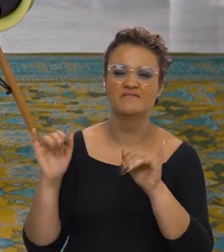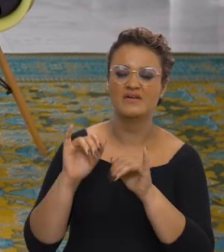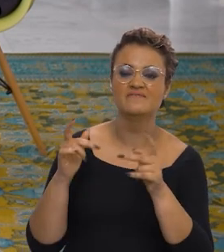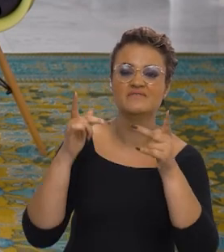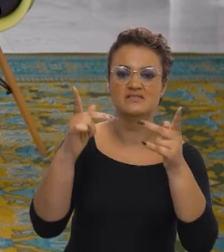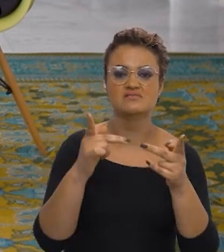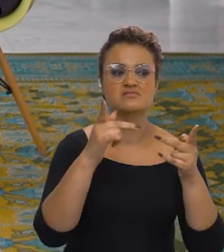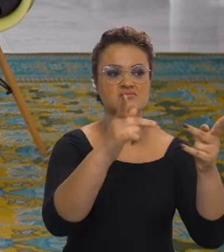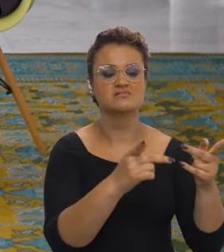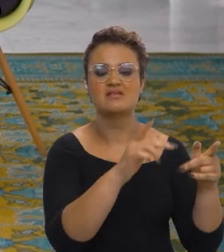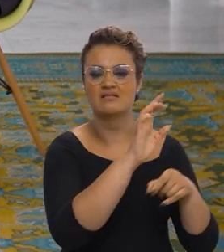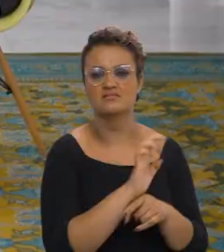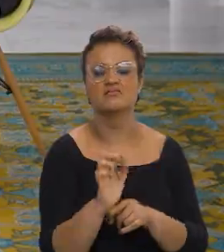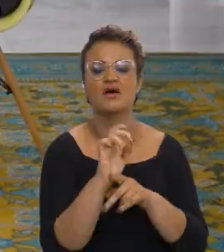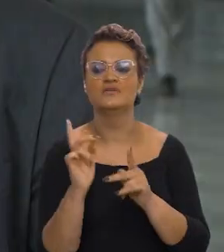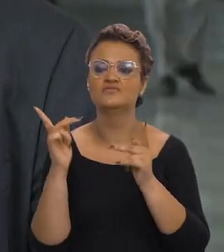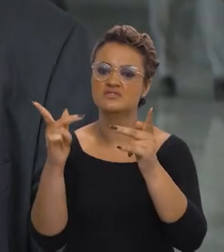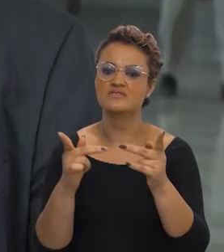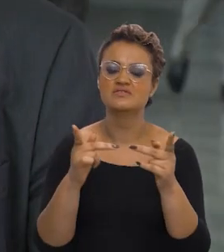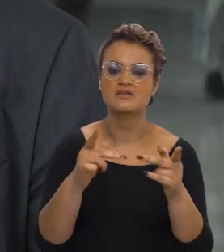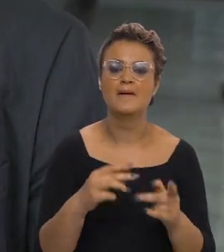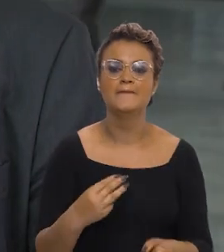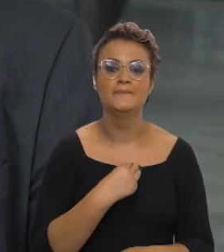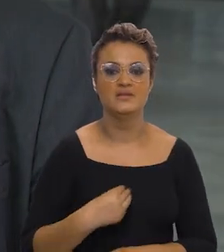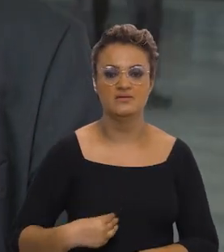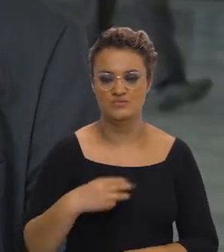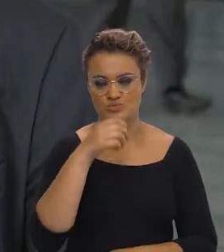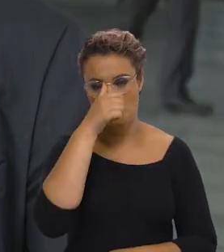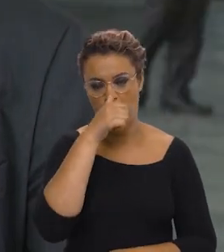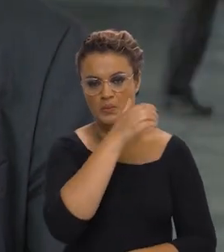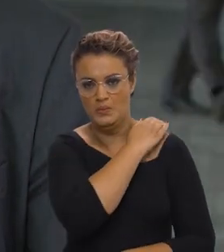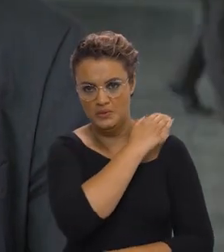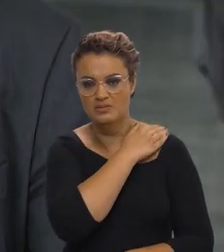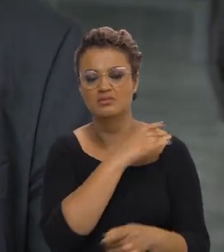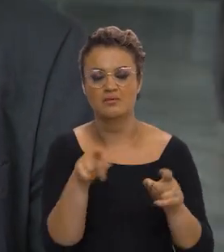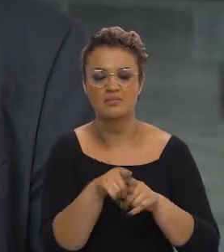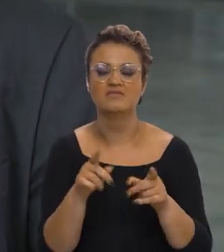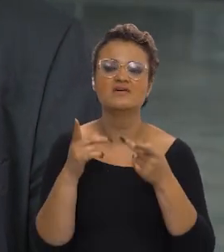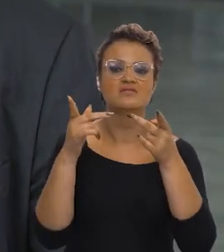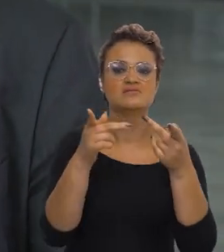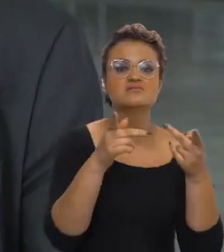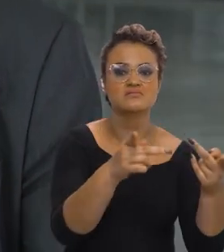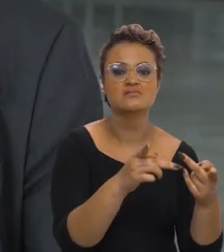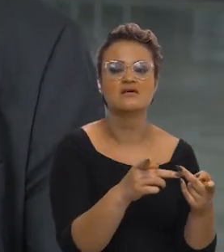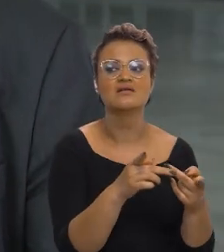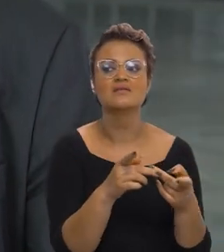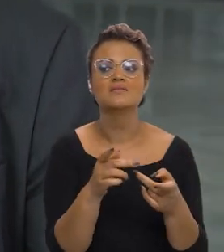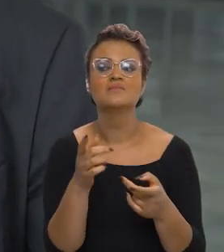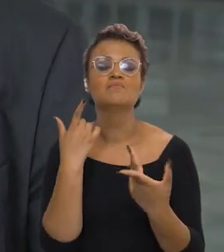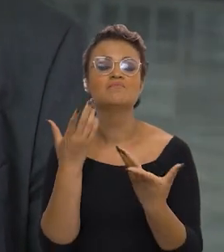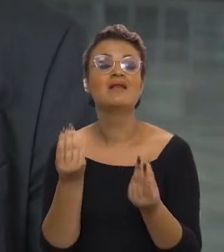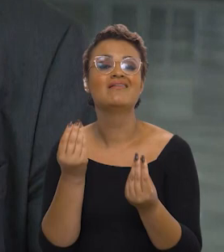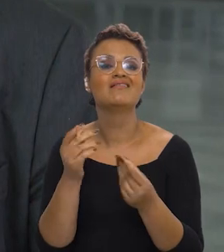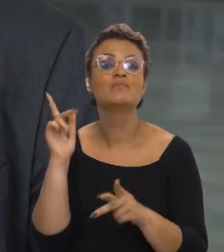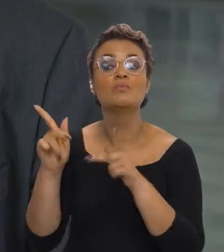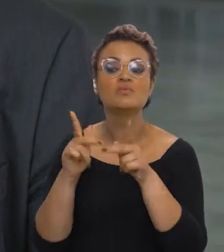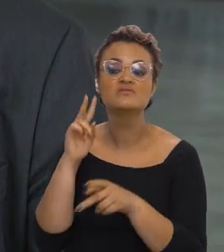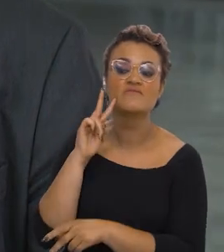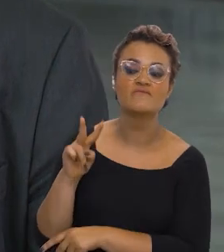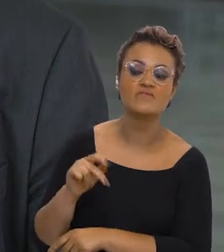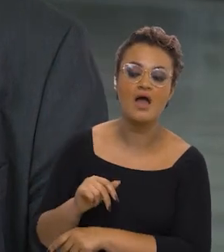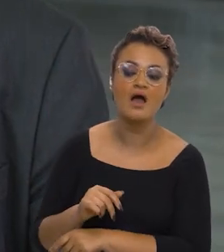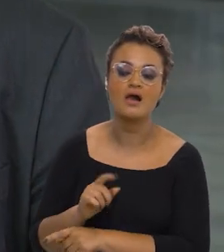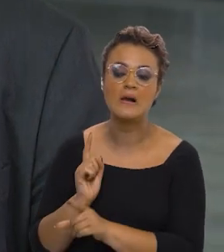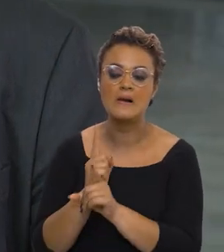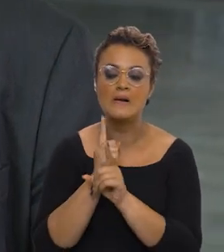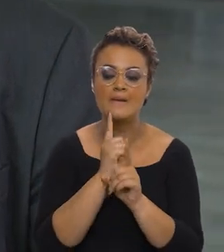deve visitar os principais estados. O ministro Rui também vai visitar para que a população comece